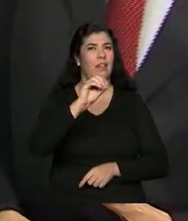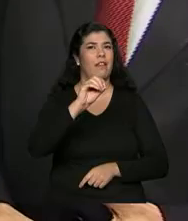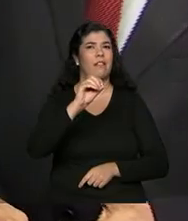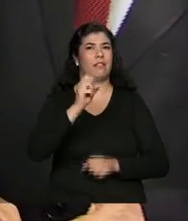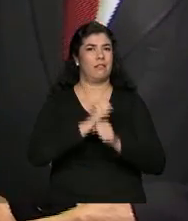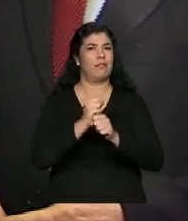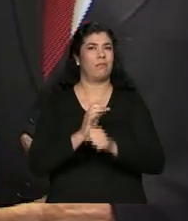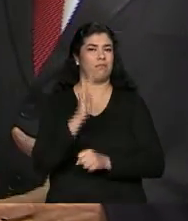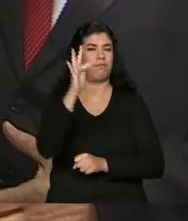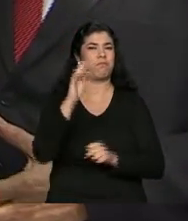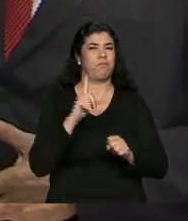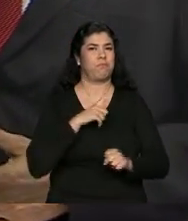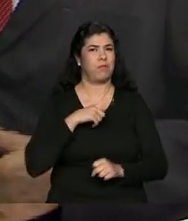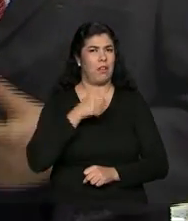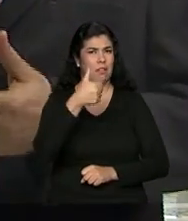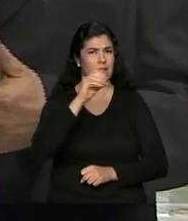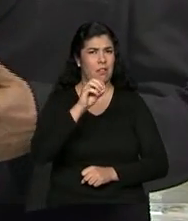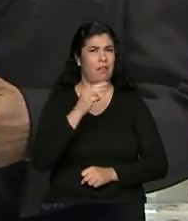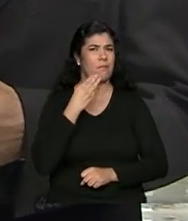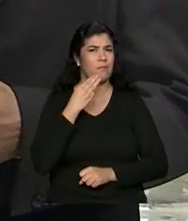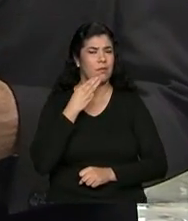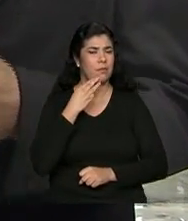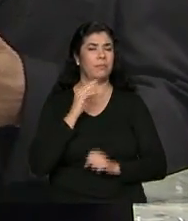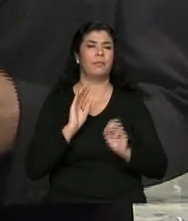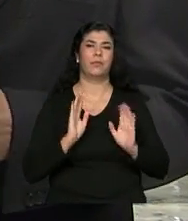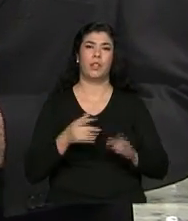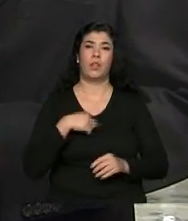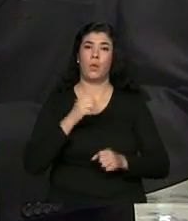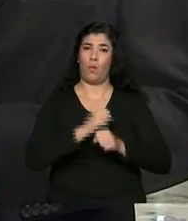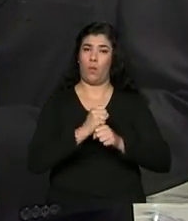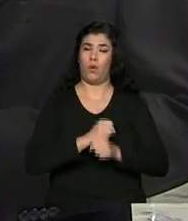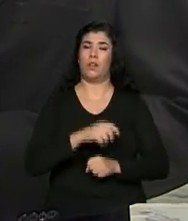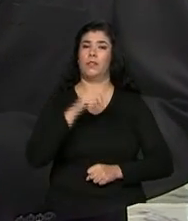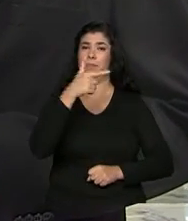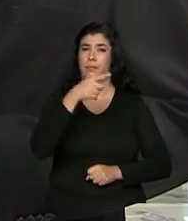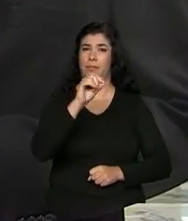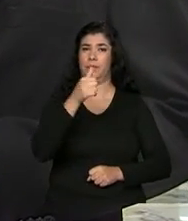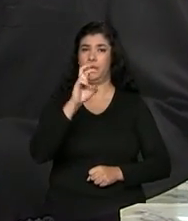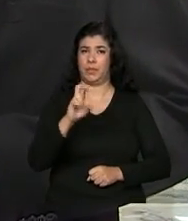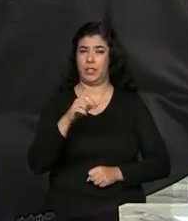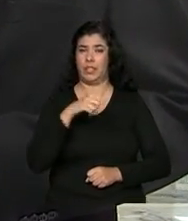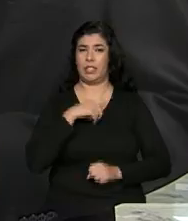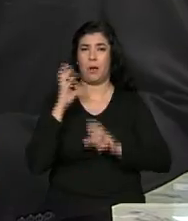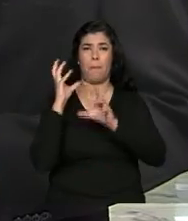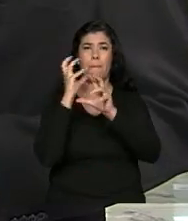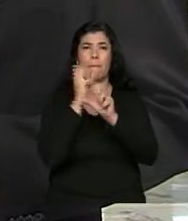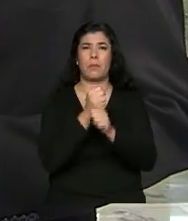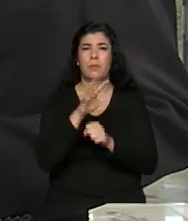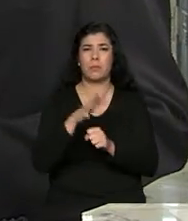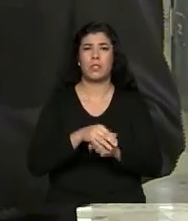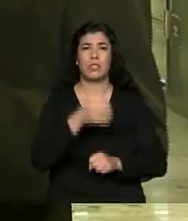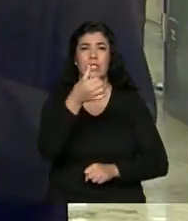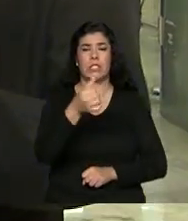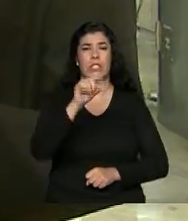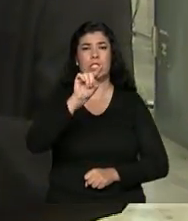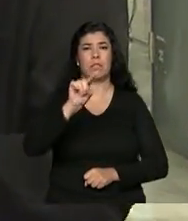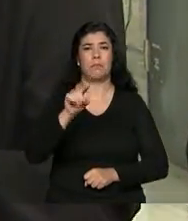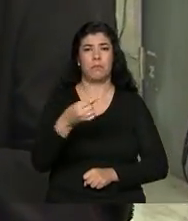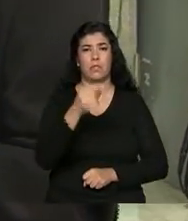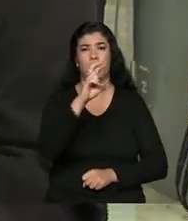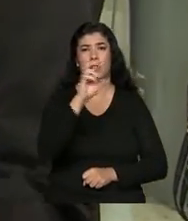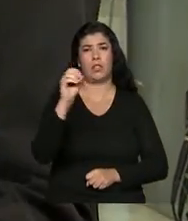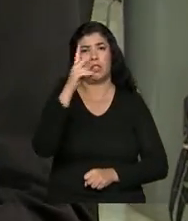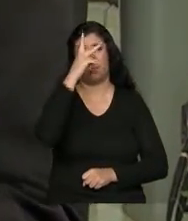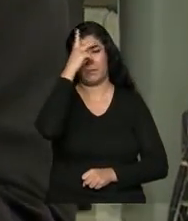milhões de microempreendedores, é isso mesmo? Nesse 2015, nós estamos formalizando a média de 6.500